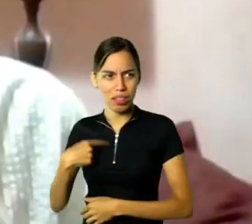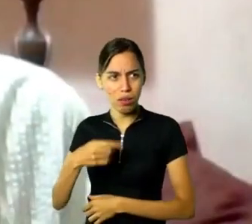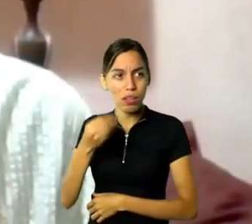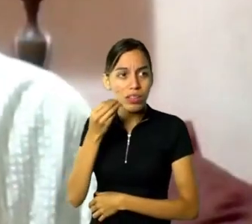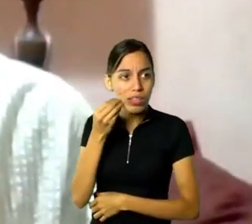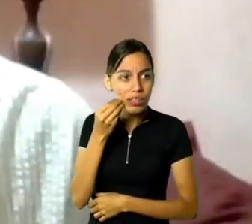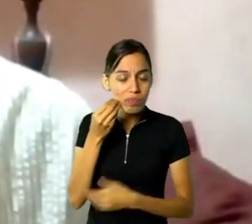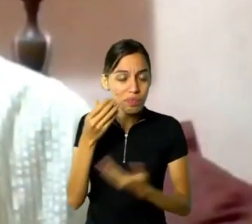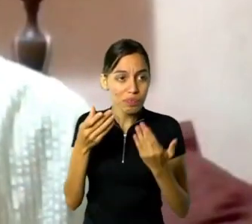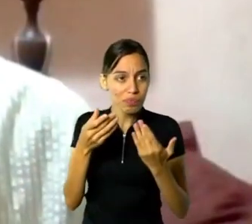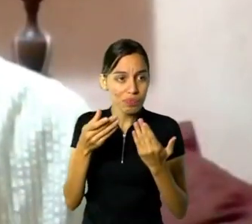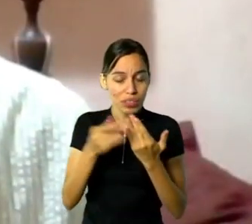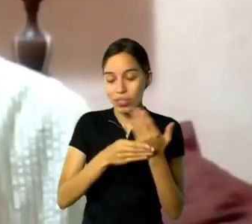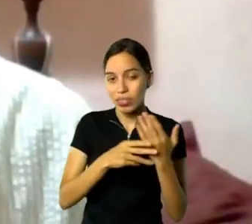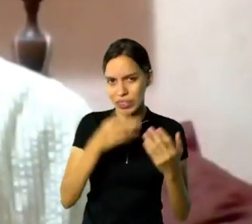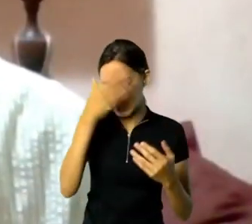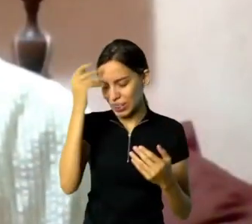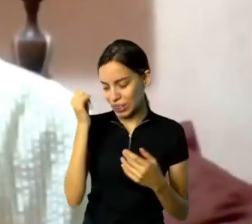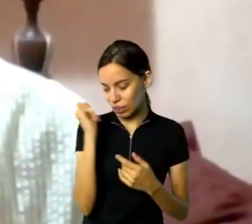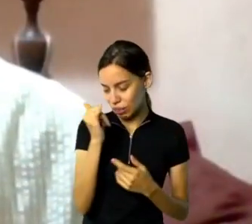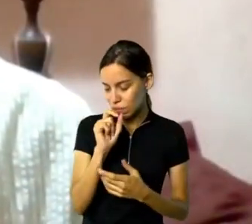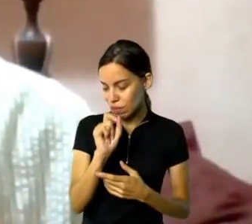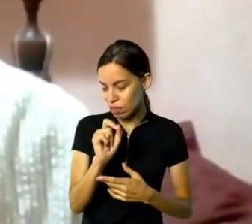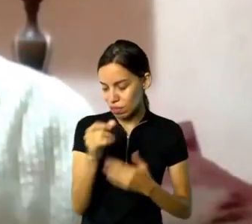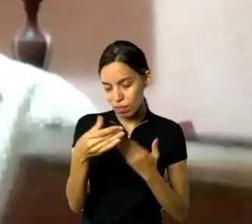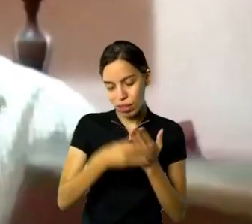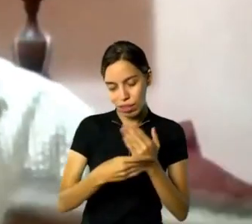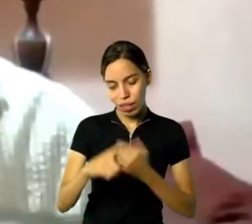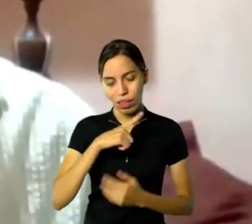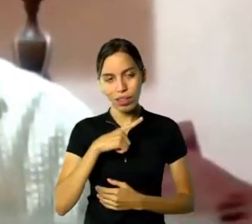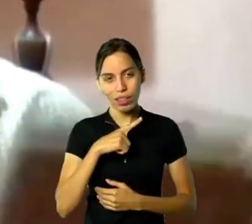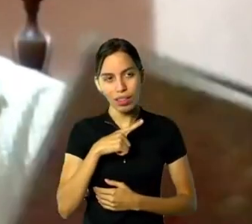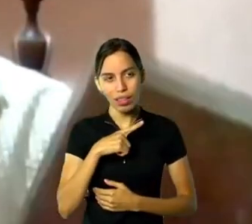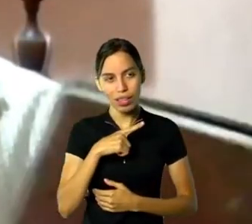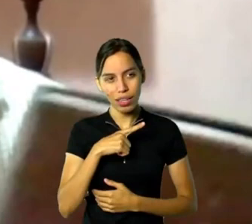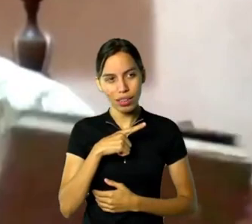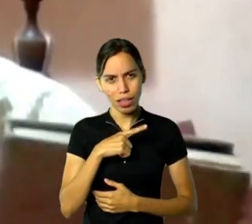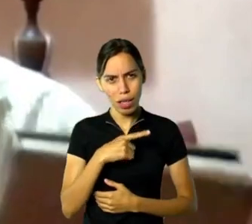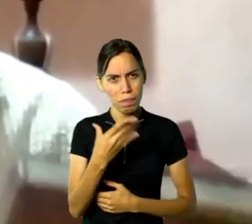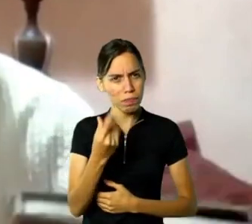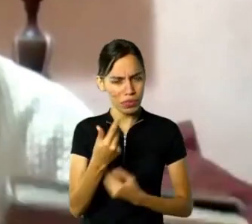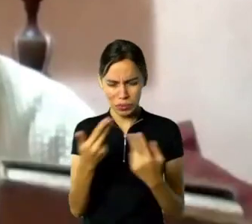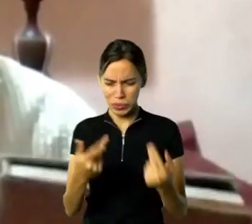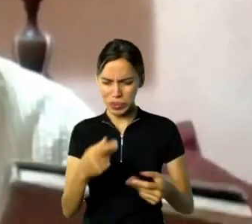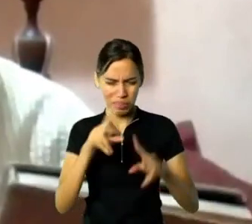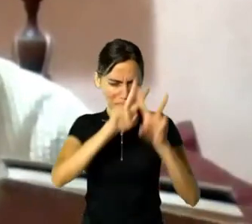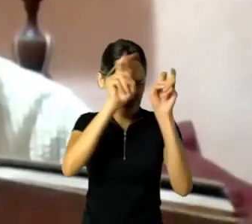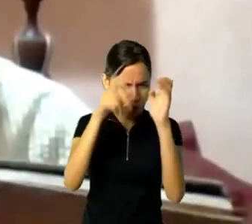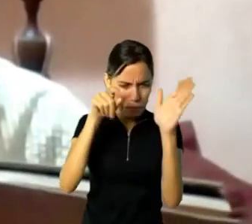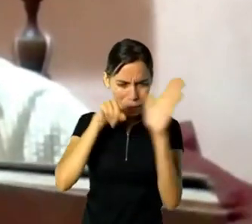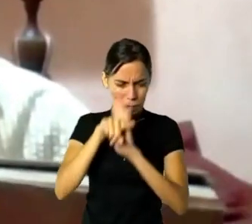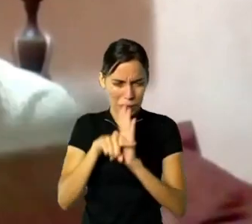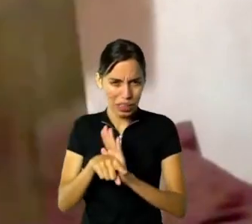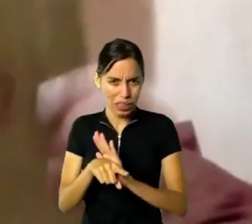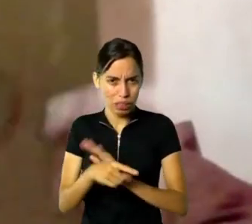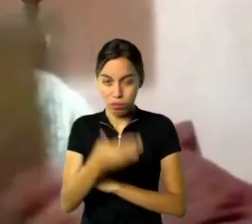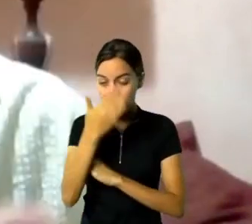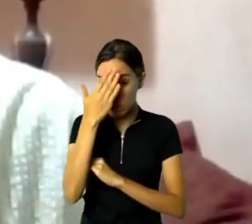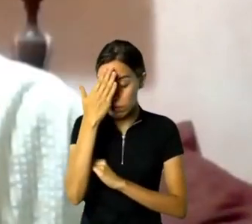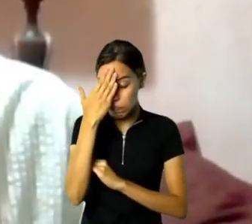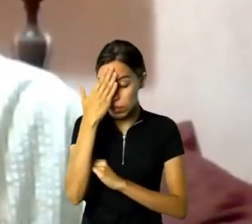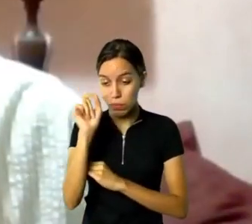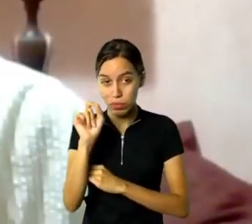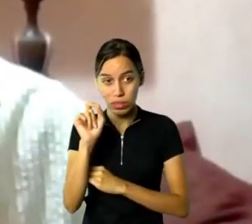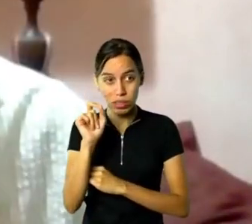nesse livro, ele tem excessos da pesquisa, tem coisas que eu sabia que não ia dar para colocar na biografia, que eu